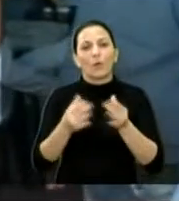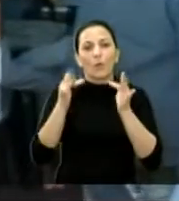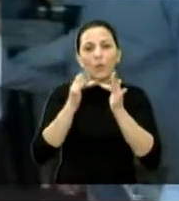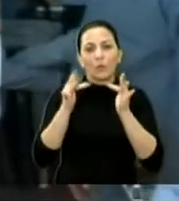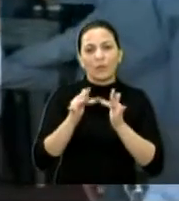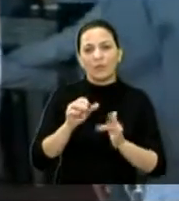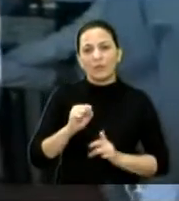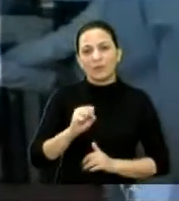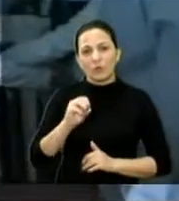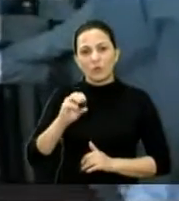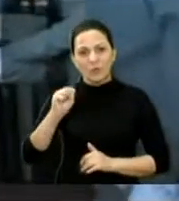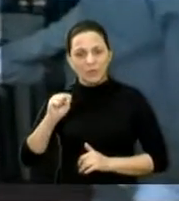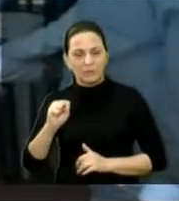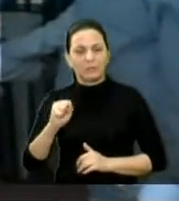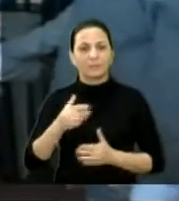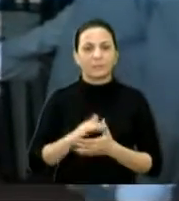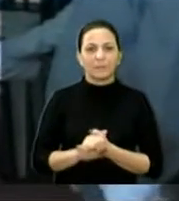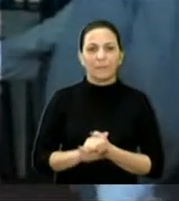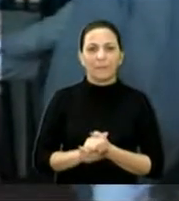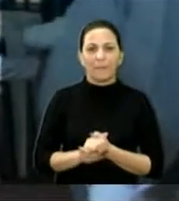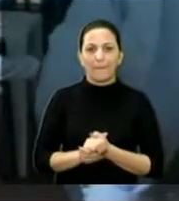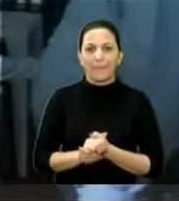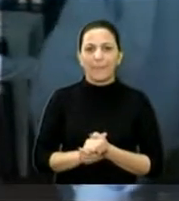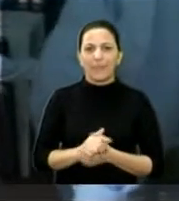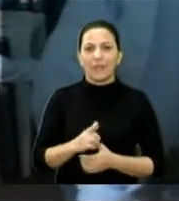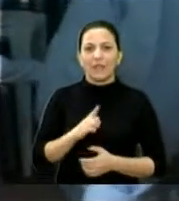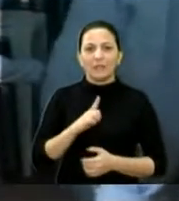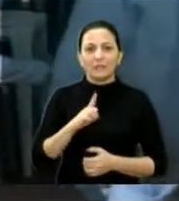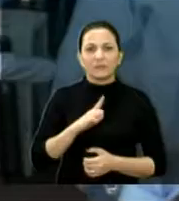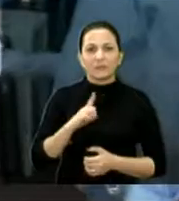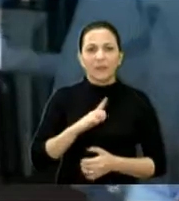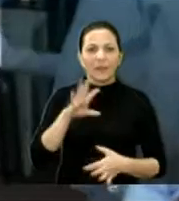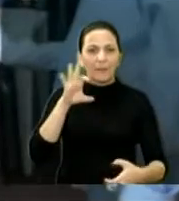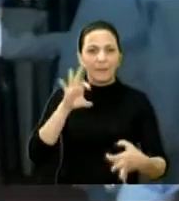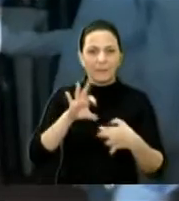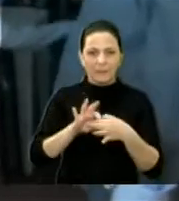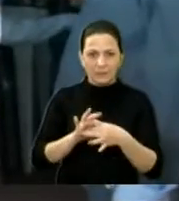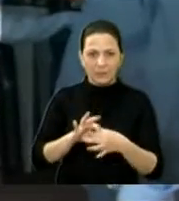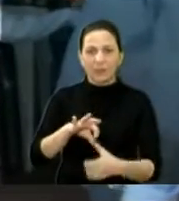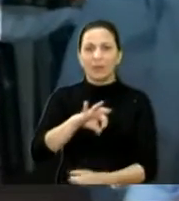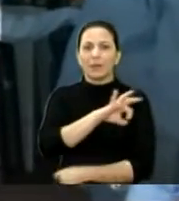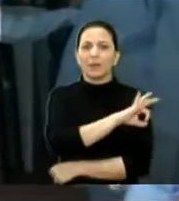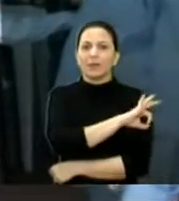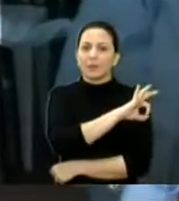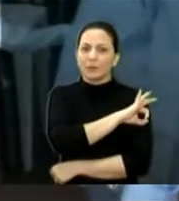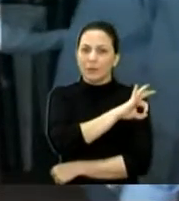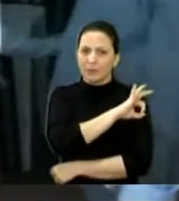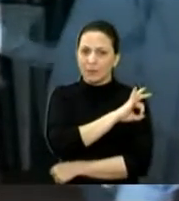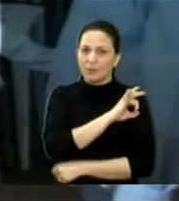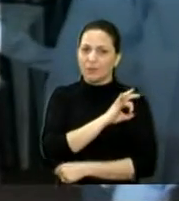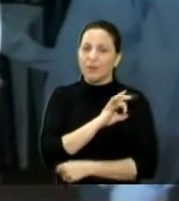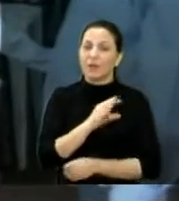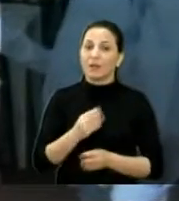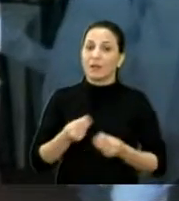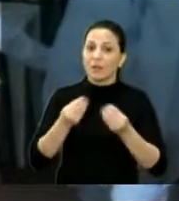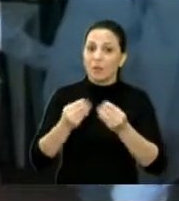SOS Melhor Amigo? Então, nós temos a parceria, a Prefeitura nos deu local,